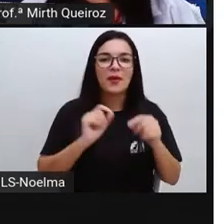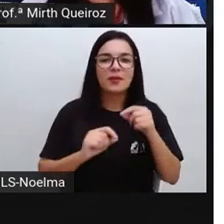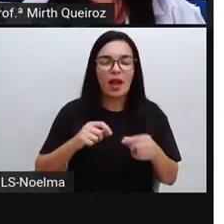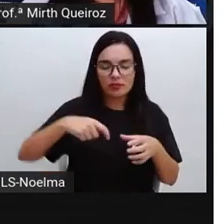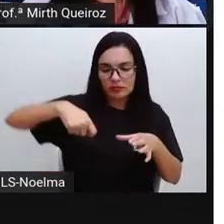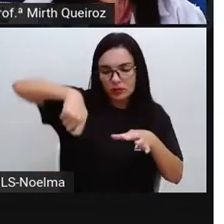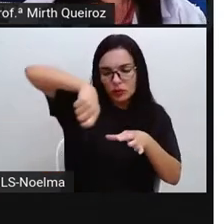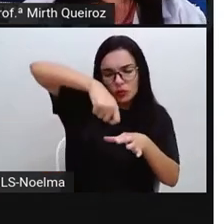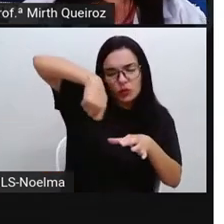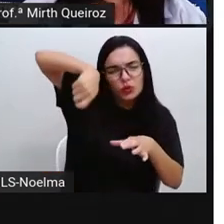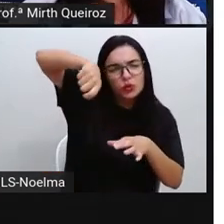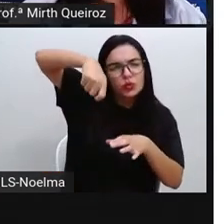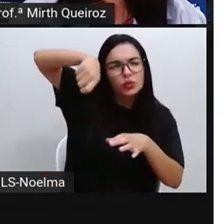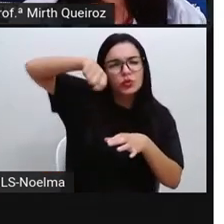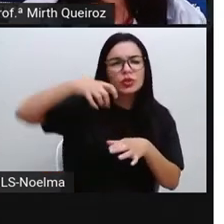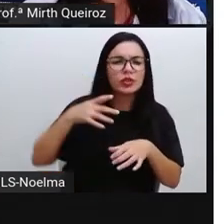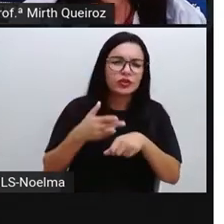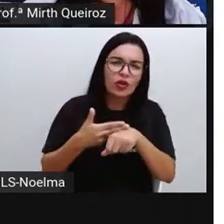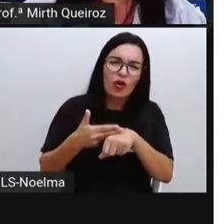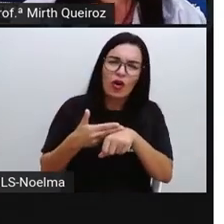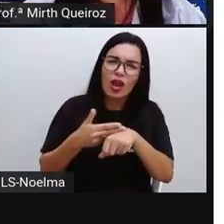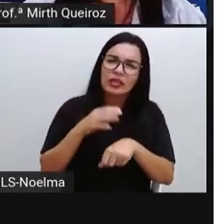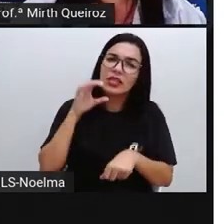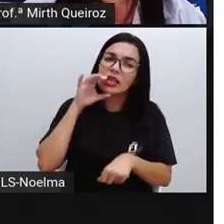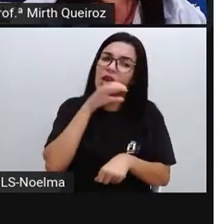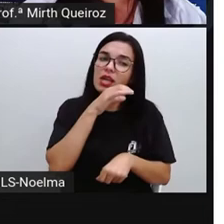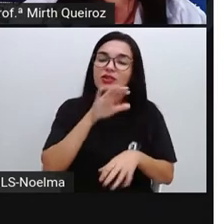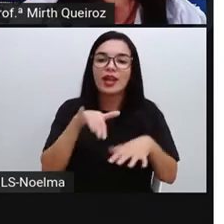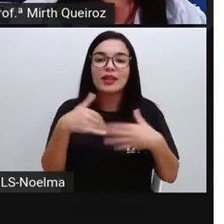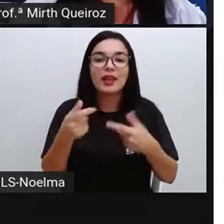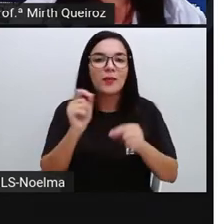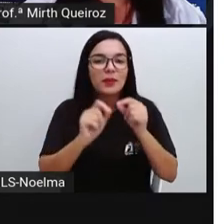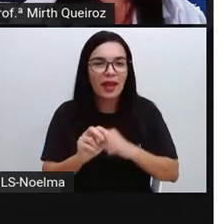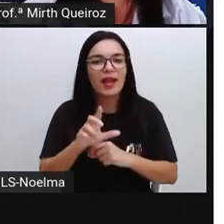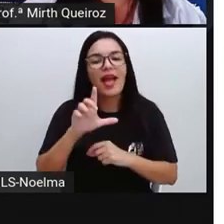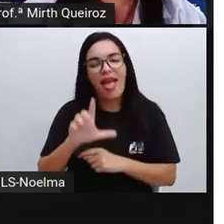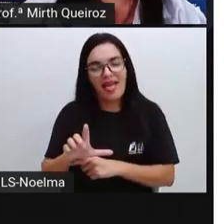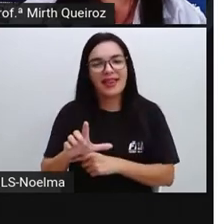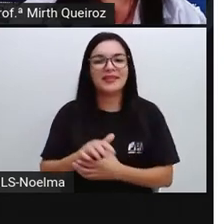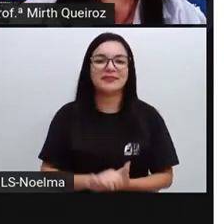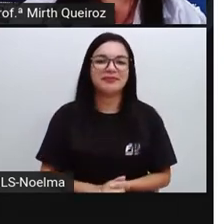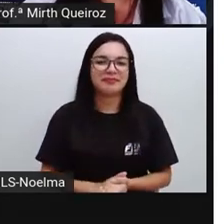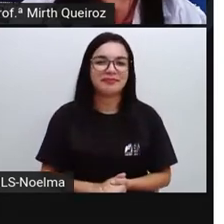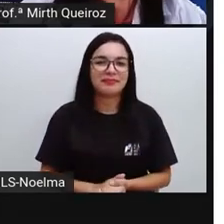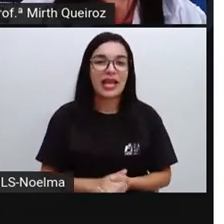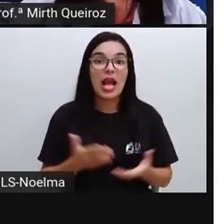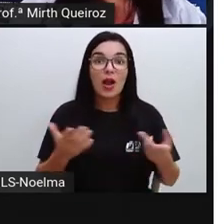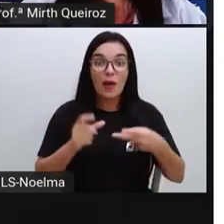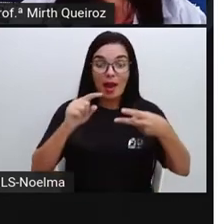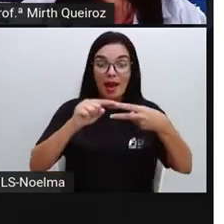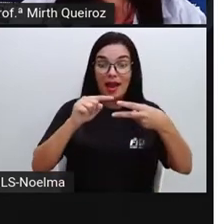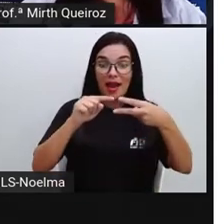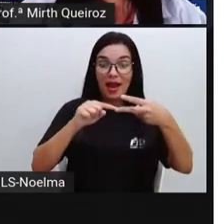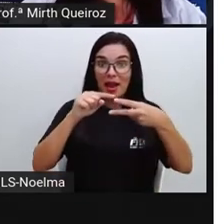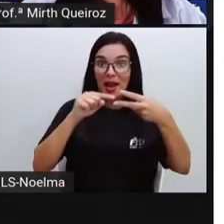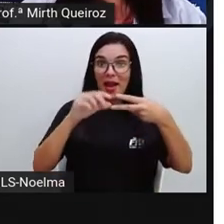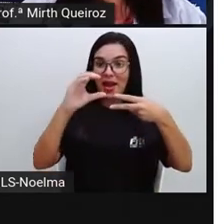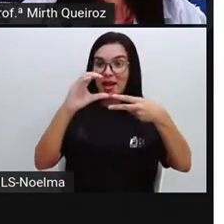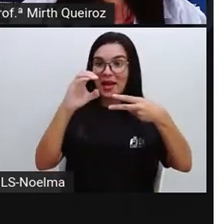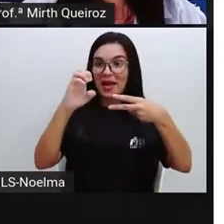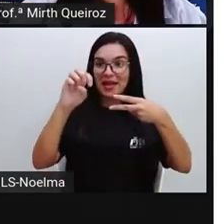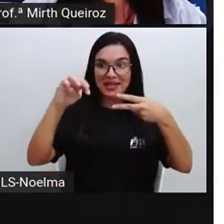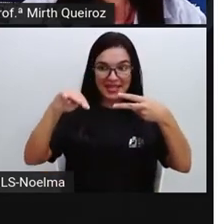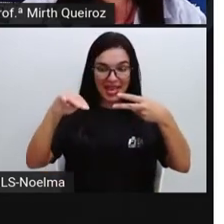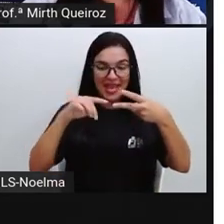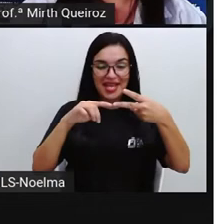quente. A calda indica o líquido doce. Então, seria com L, certo? 100 com C e 100